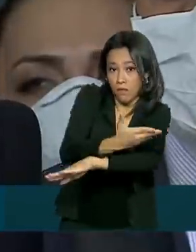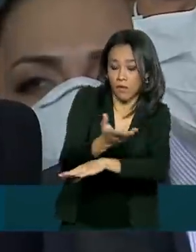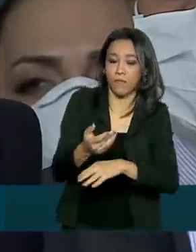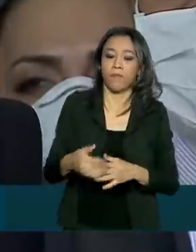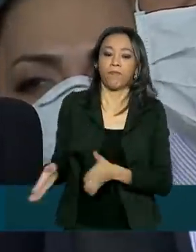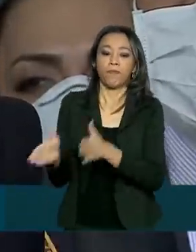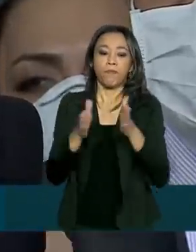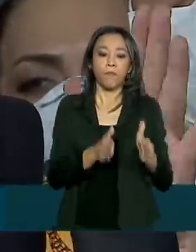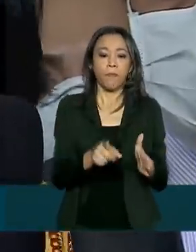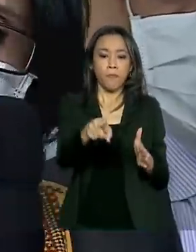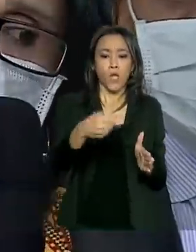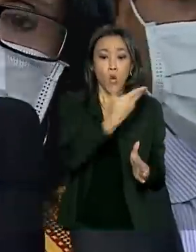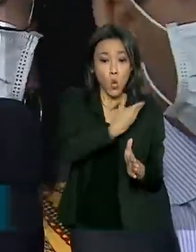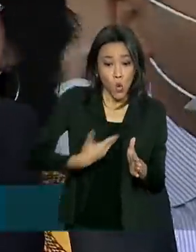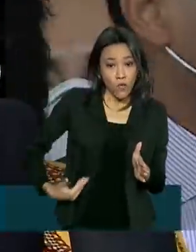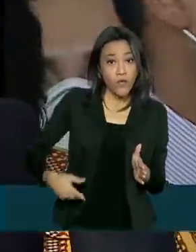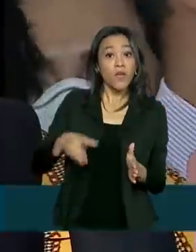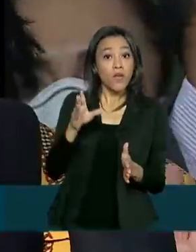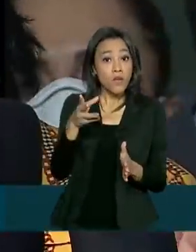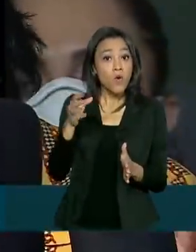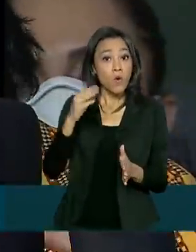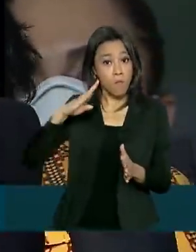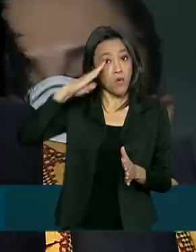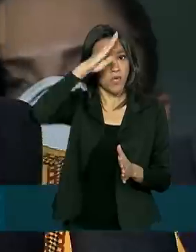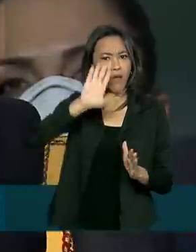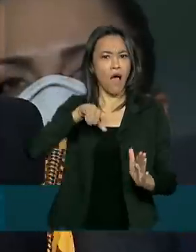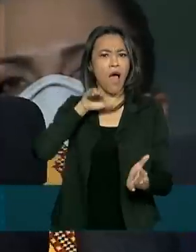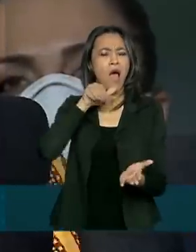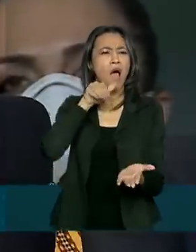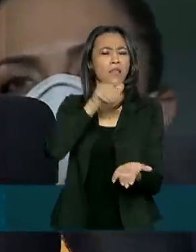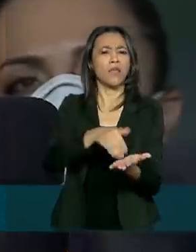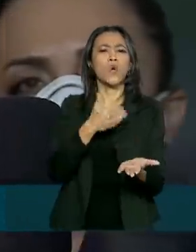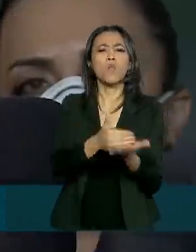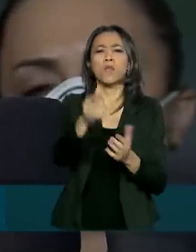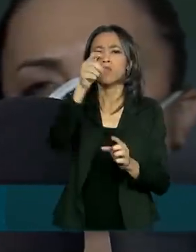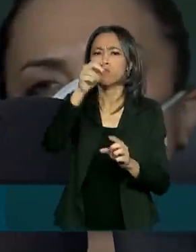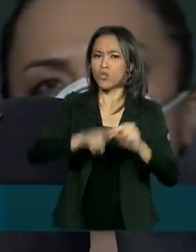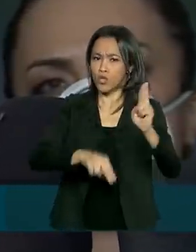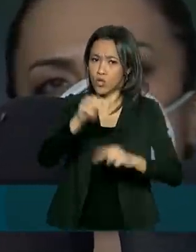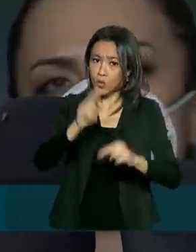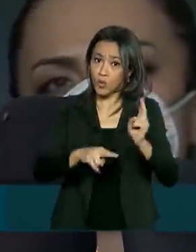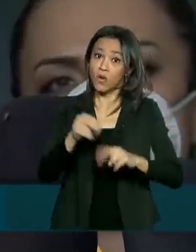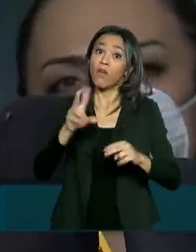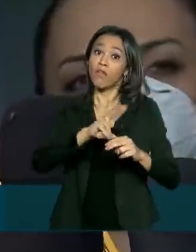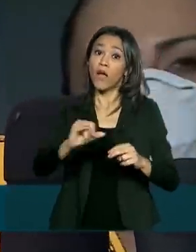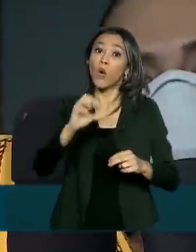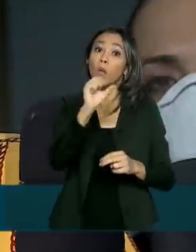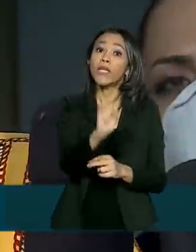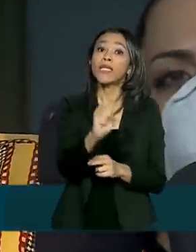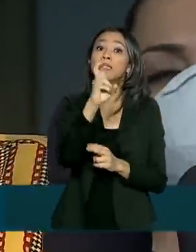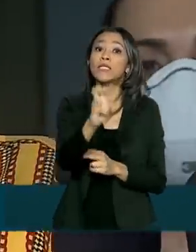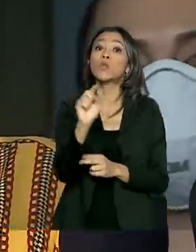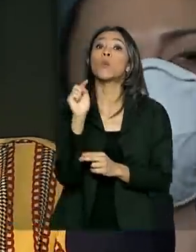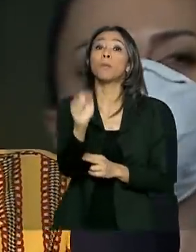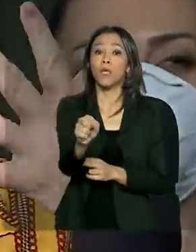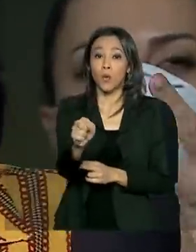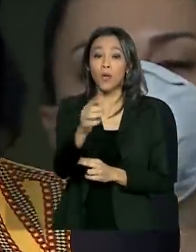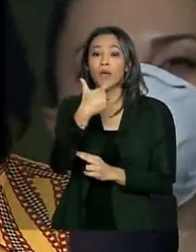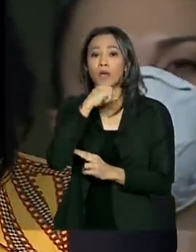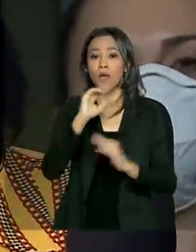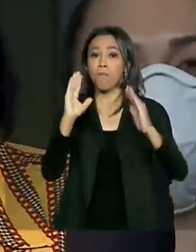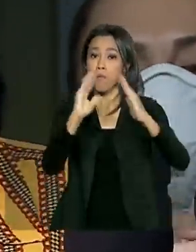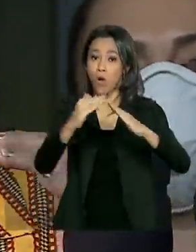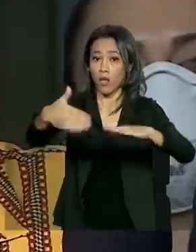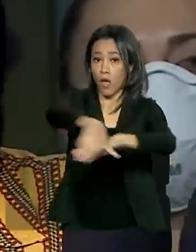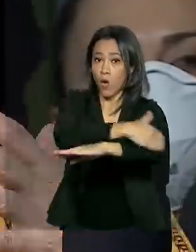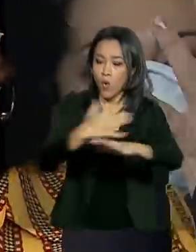governo Bolsonaro, até começo de junho, vai abrigar em torno de 85 mil moradores de rua. Mas não